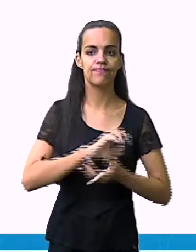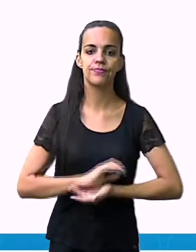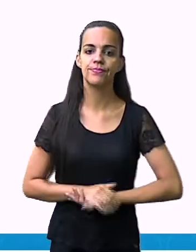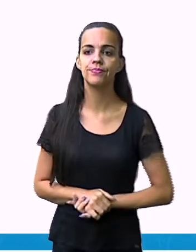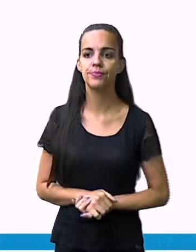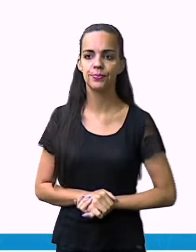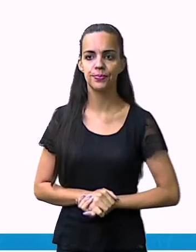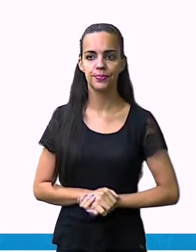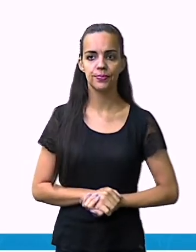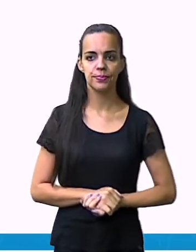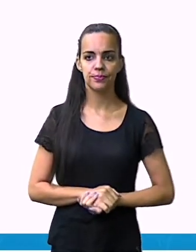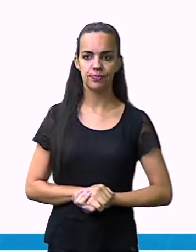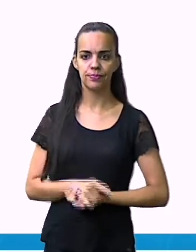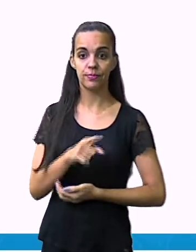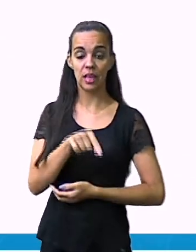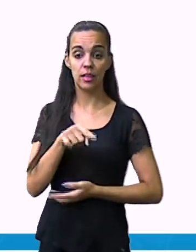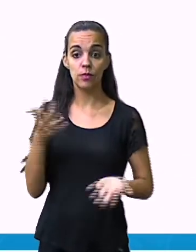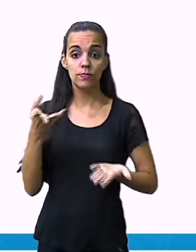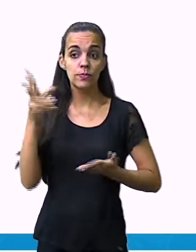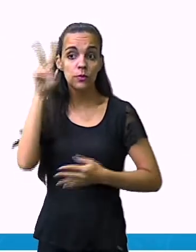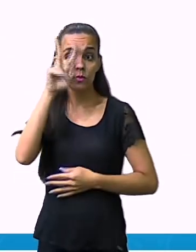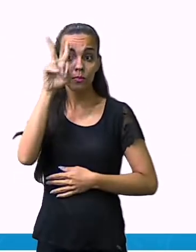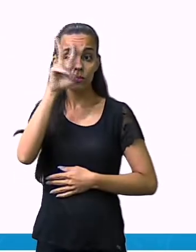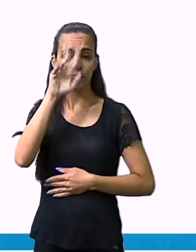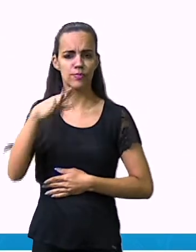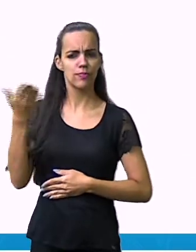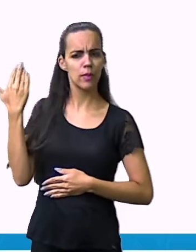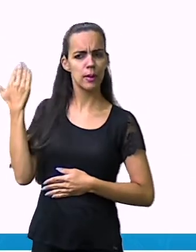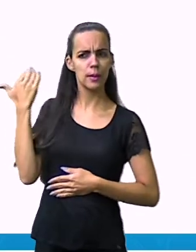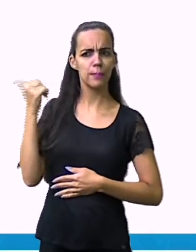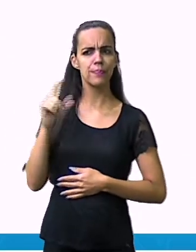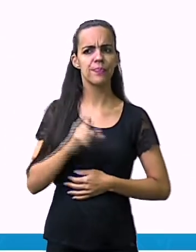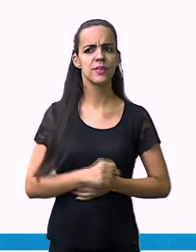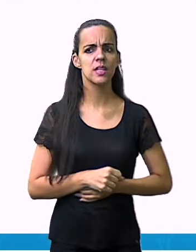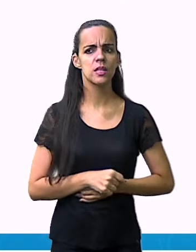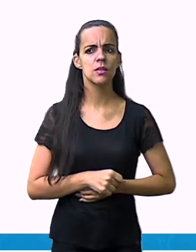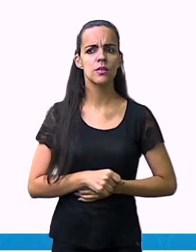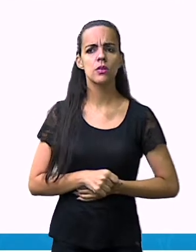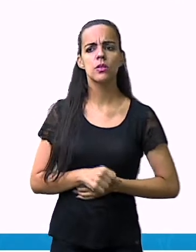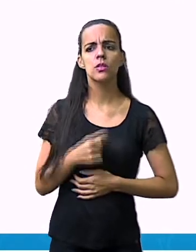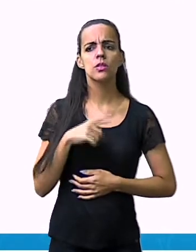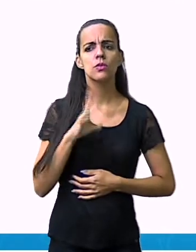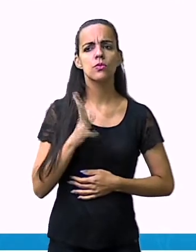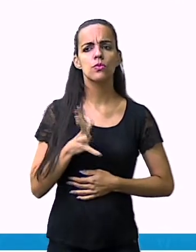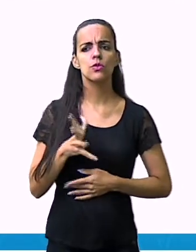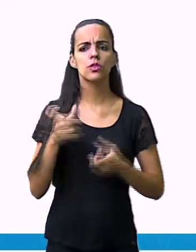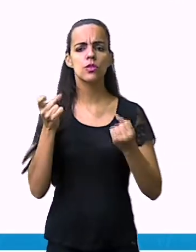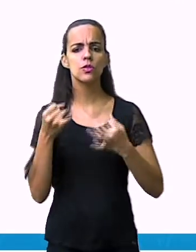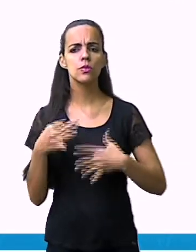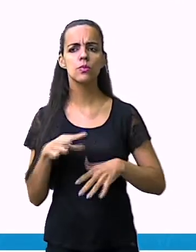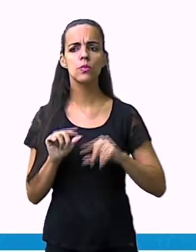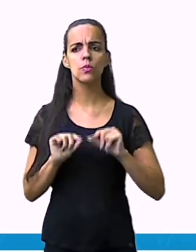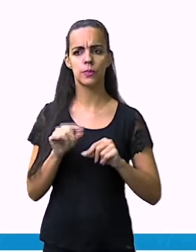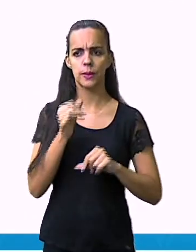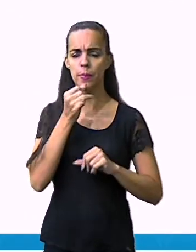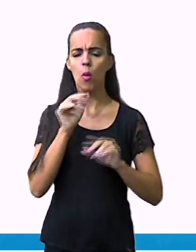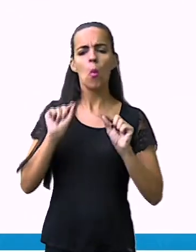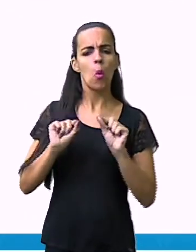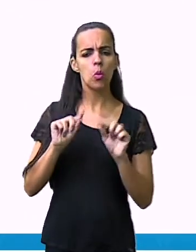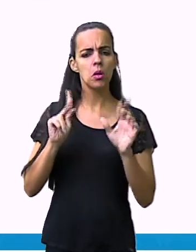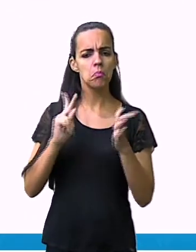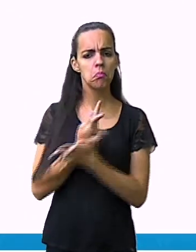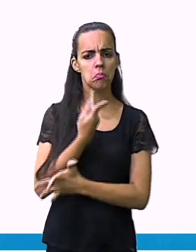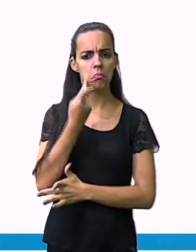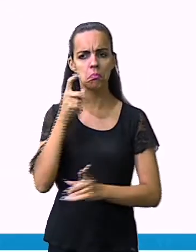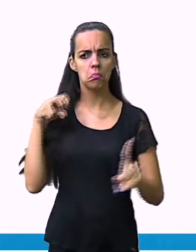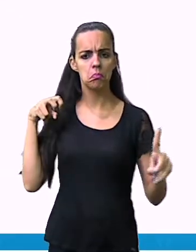Aqui nós vamos lembrar aí daquela parte do risco e do perigo. O que pode, no caso,